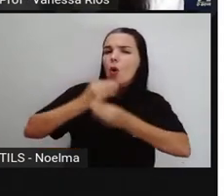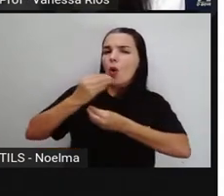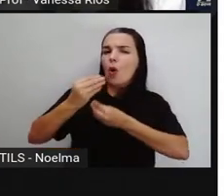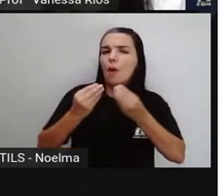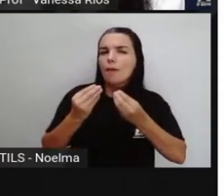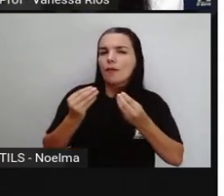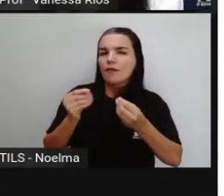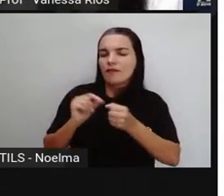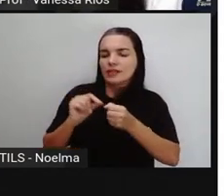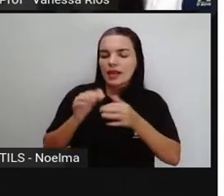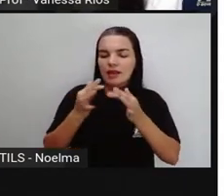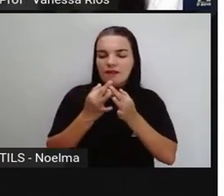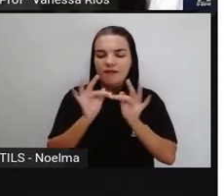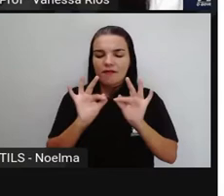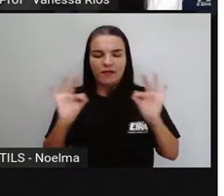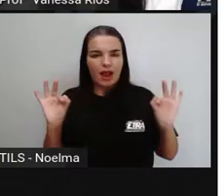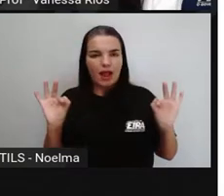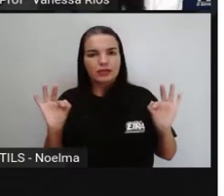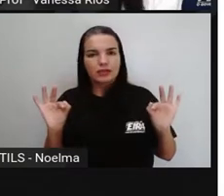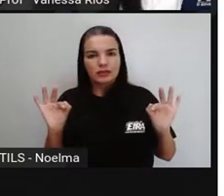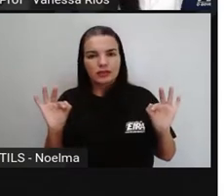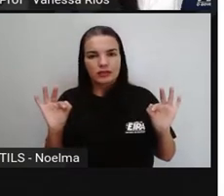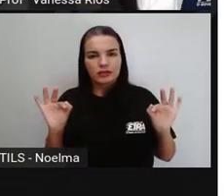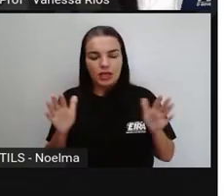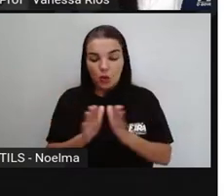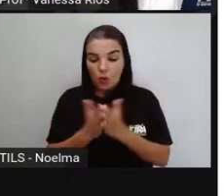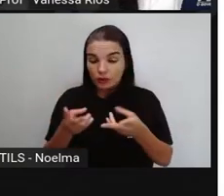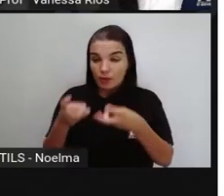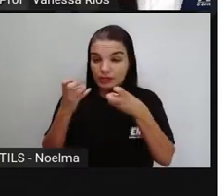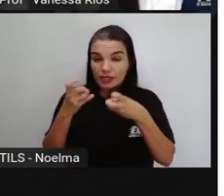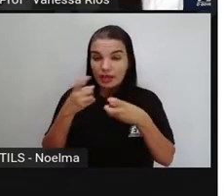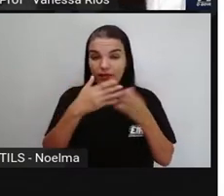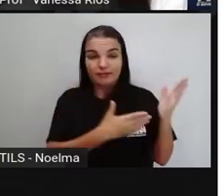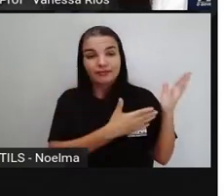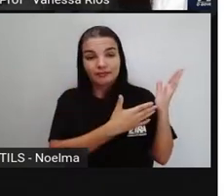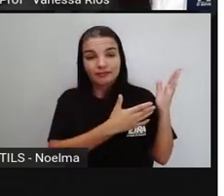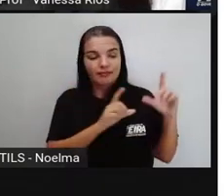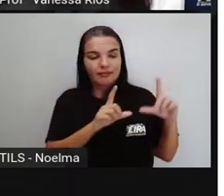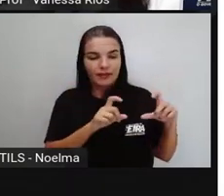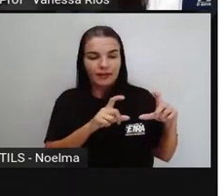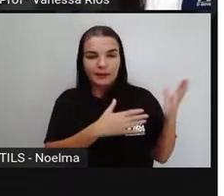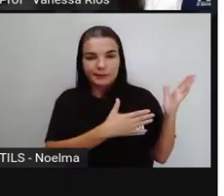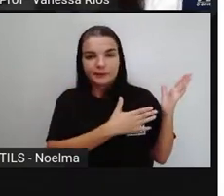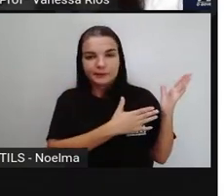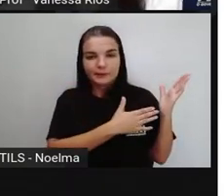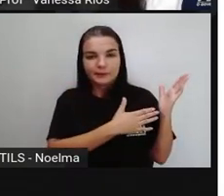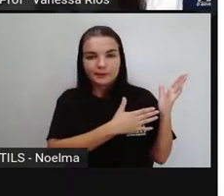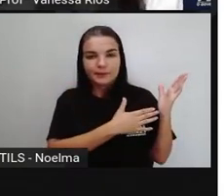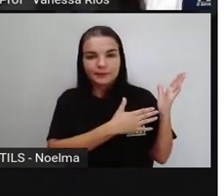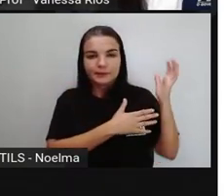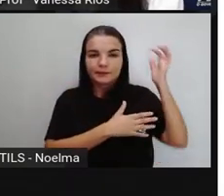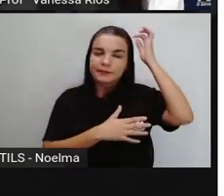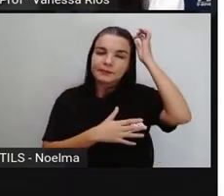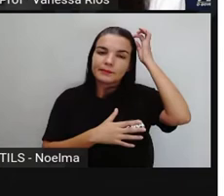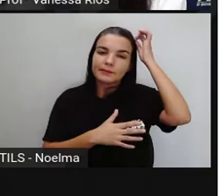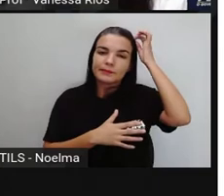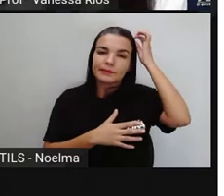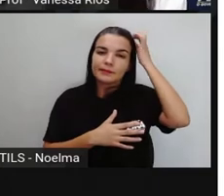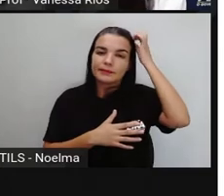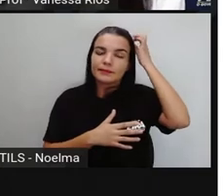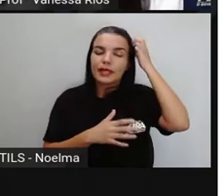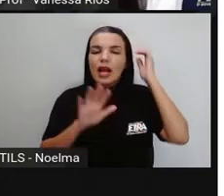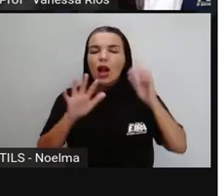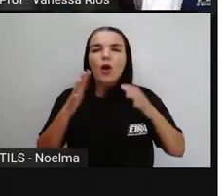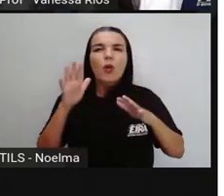frases quando a gente observa essa imagem, tá certo? Então, observando aí o coral se apresentando, qual frase